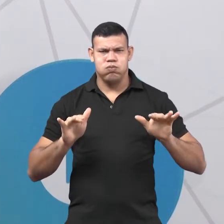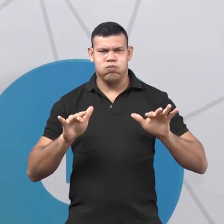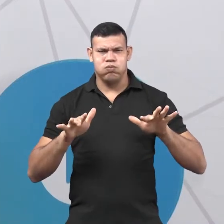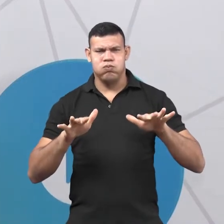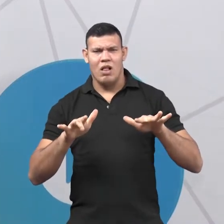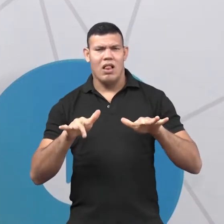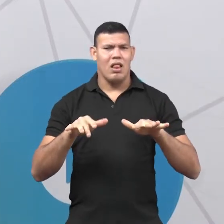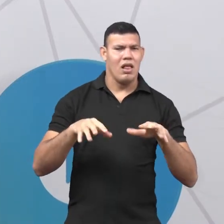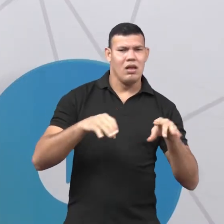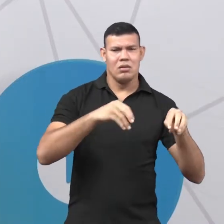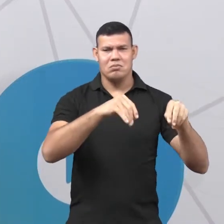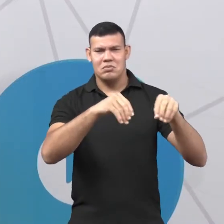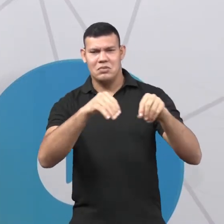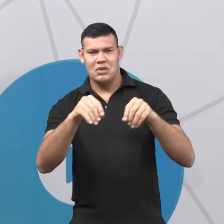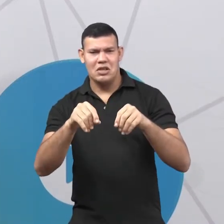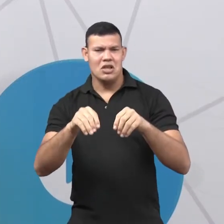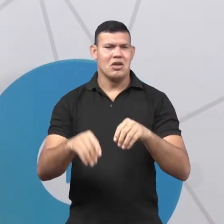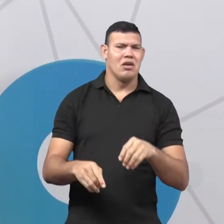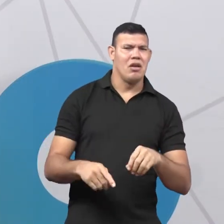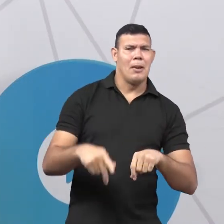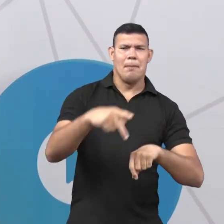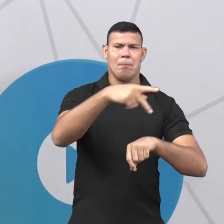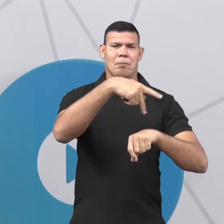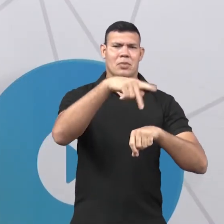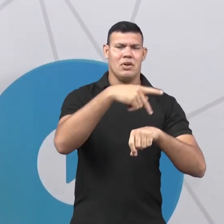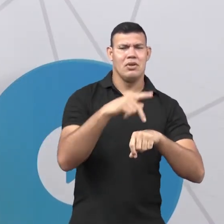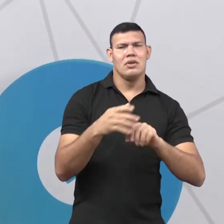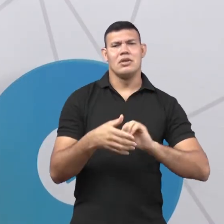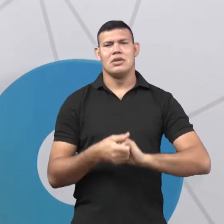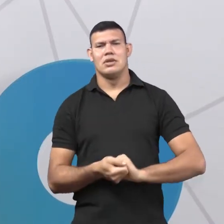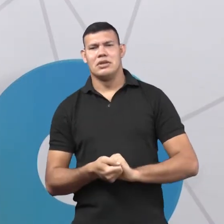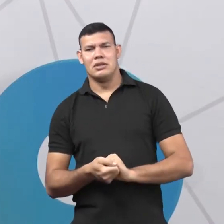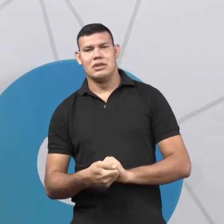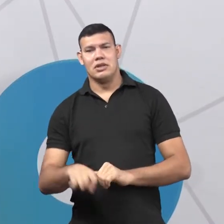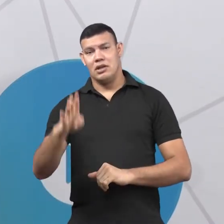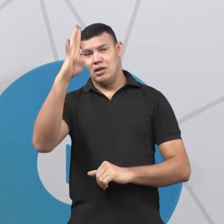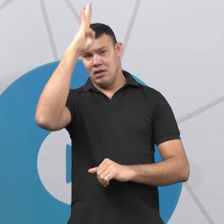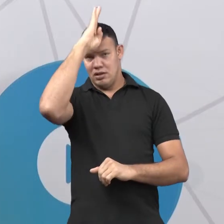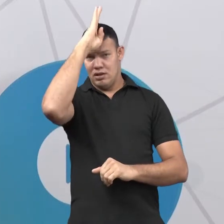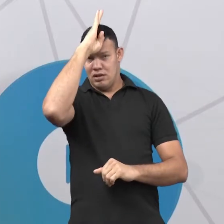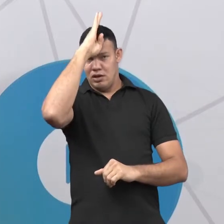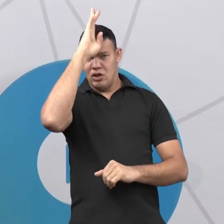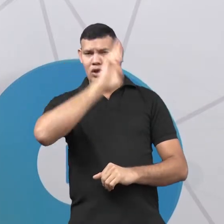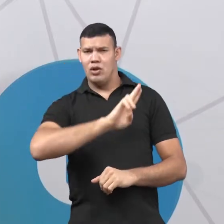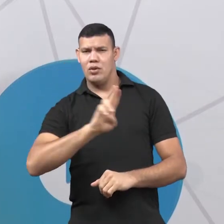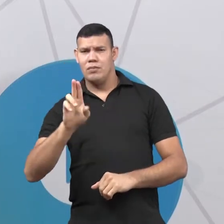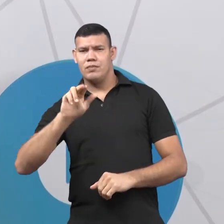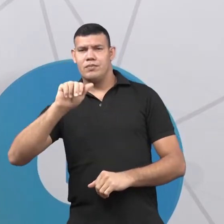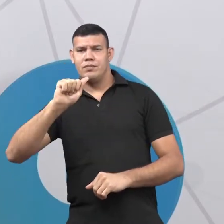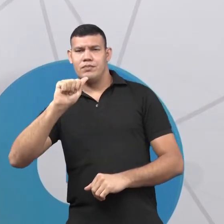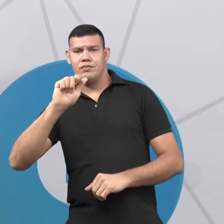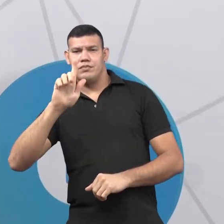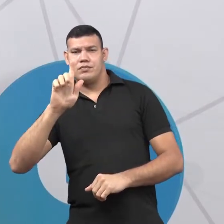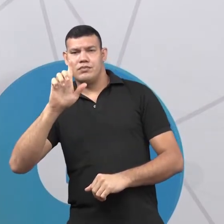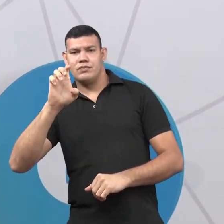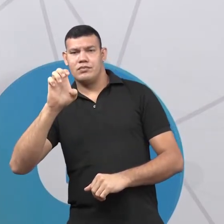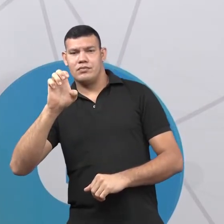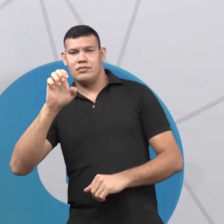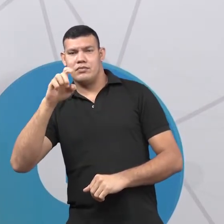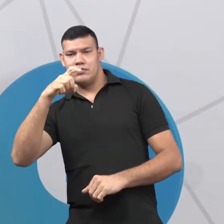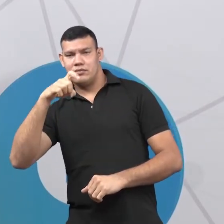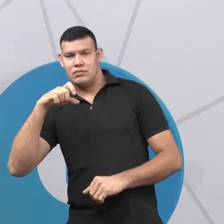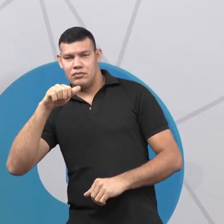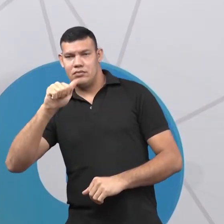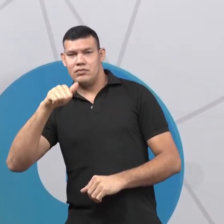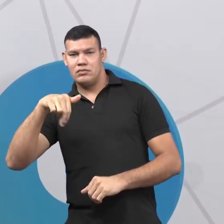conquistavam terra. Vocês devem ter ouvido falar aí sobre Alexandre o Grande, né? Que era romano, enfim. Por que que isso acontecia? Porque quanto